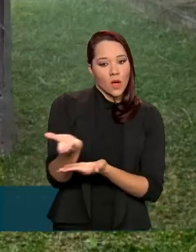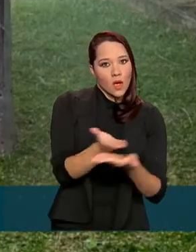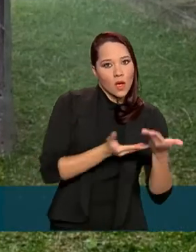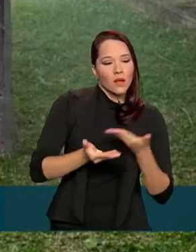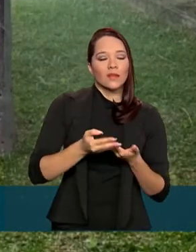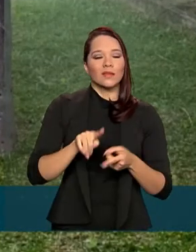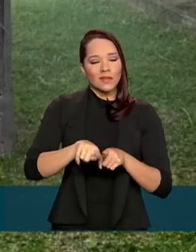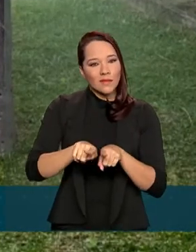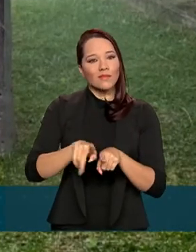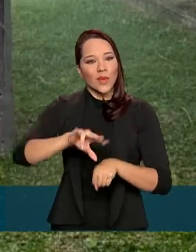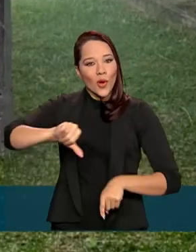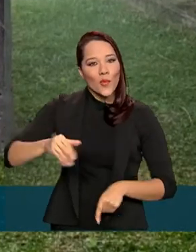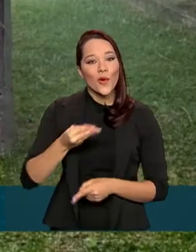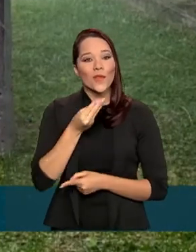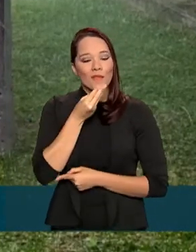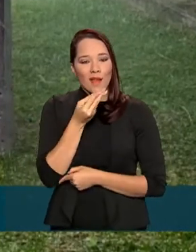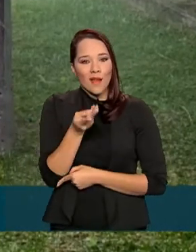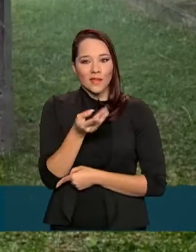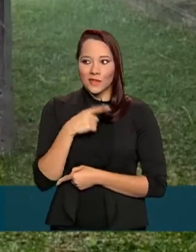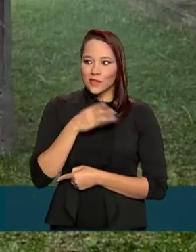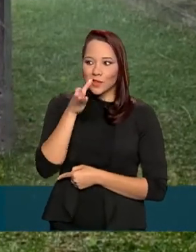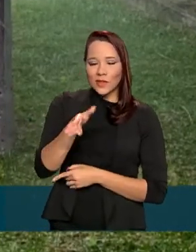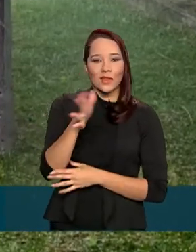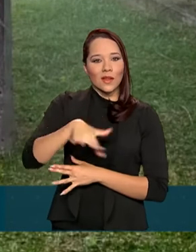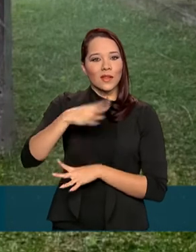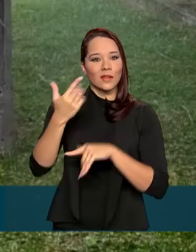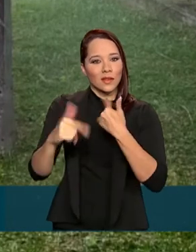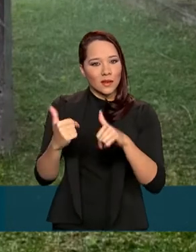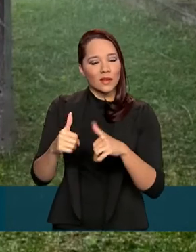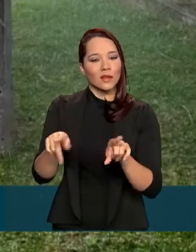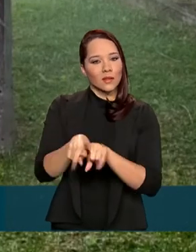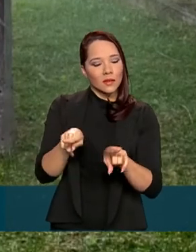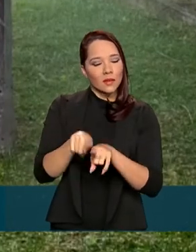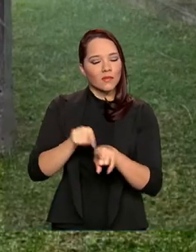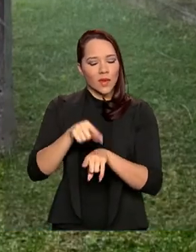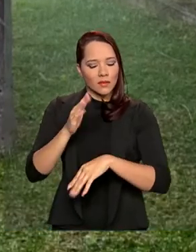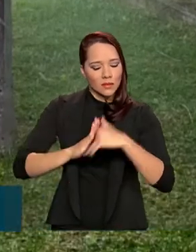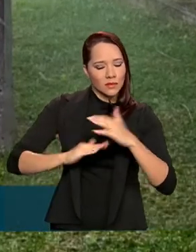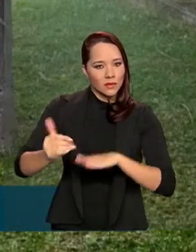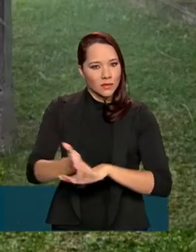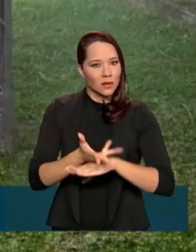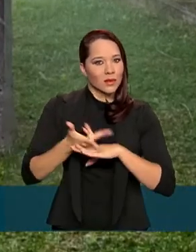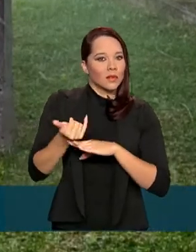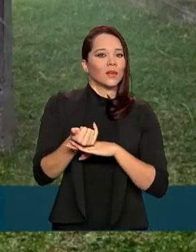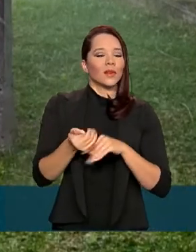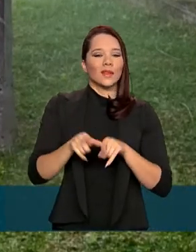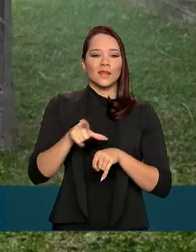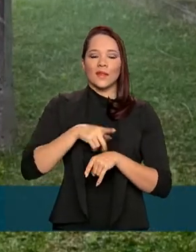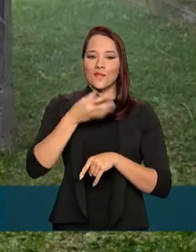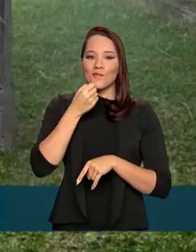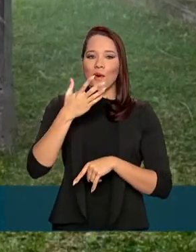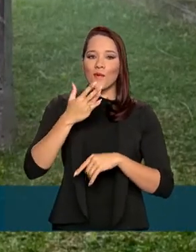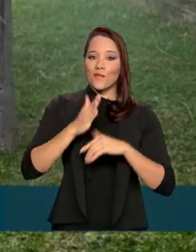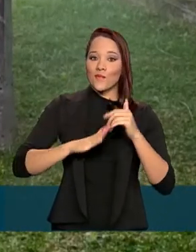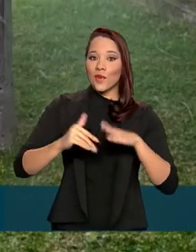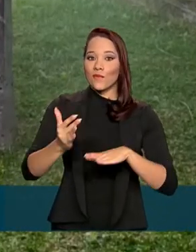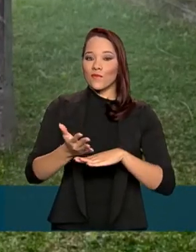oportunidade. Uma oportunidade de você se colocar no mercado de trabalho, de você se qualificar e de ter bons profissionais